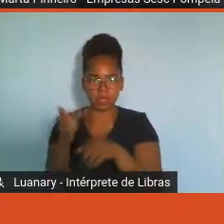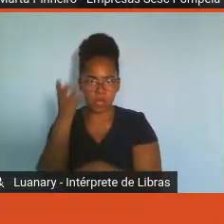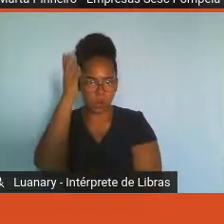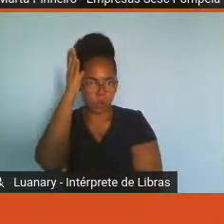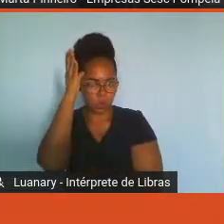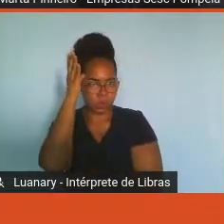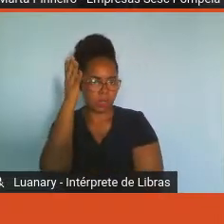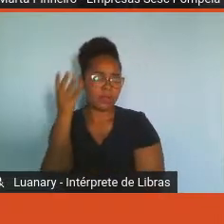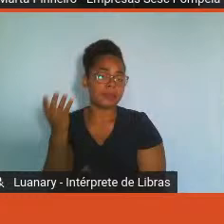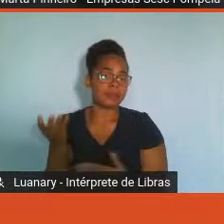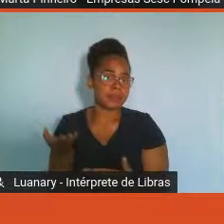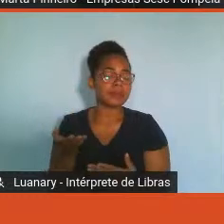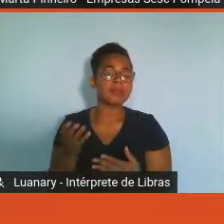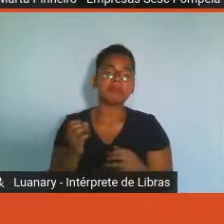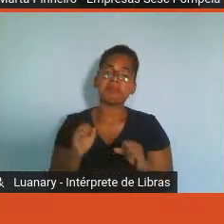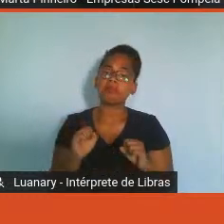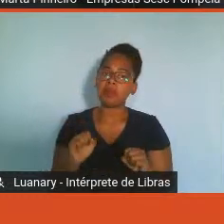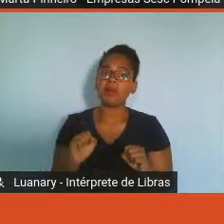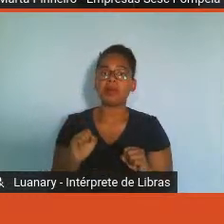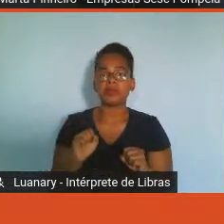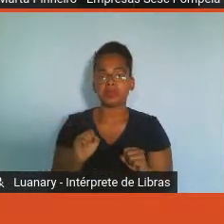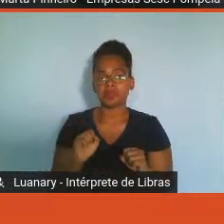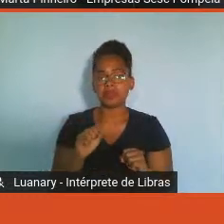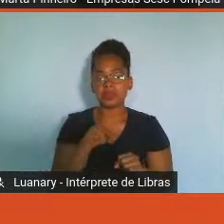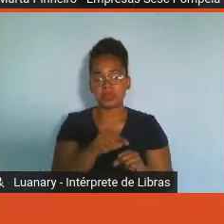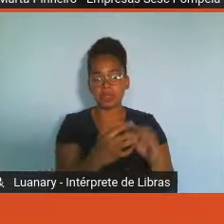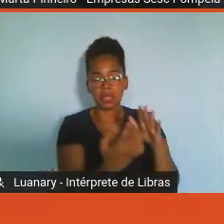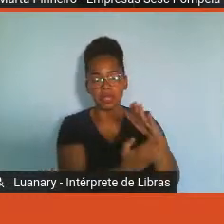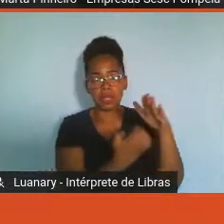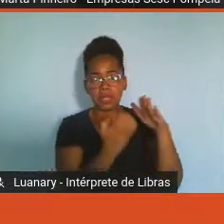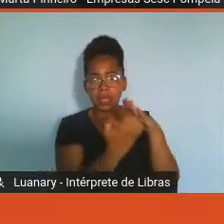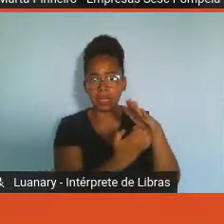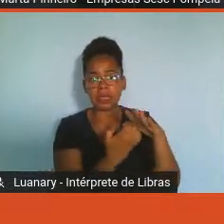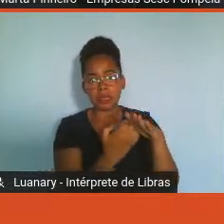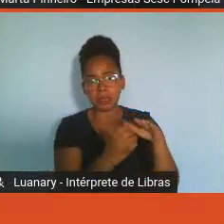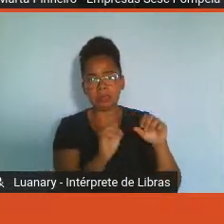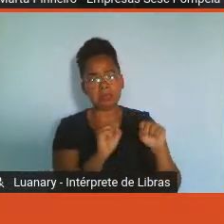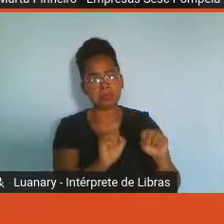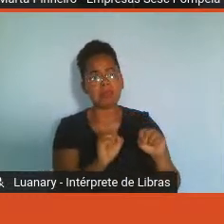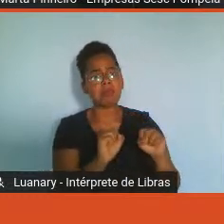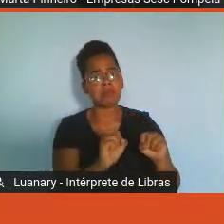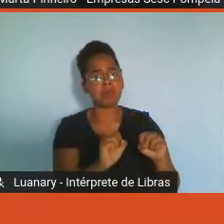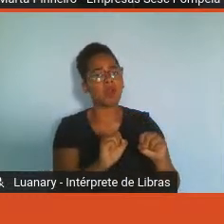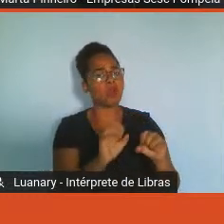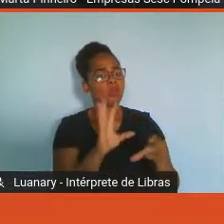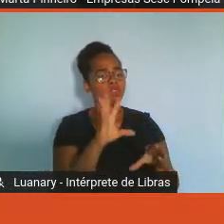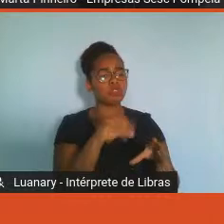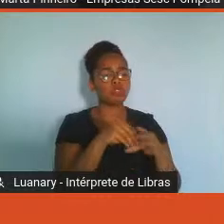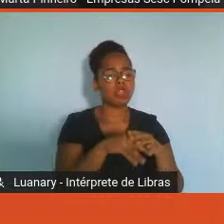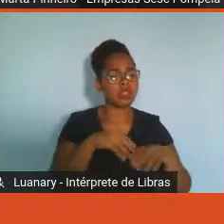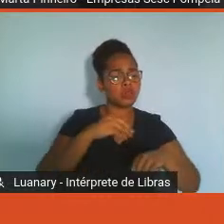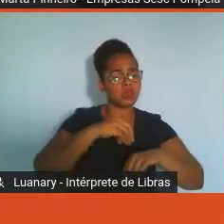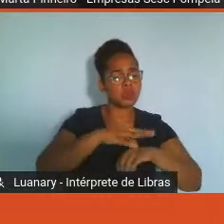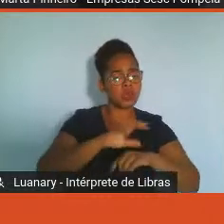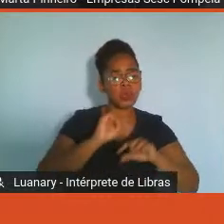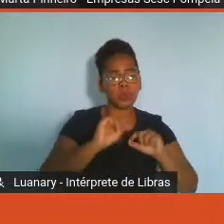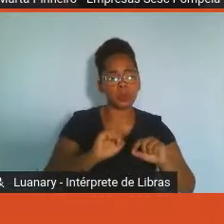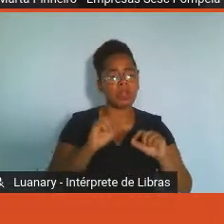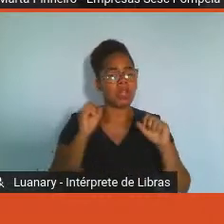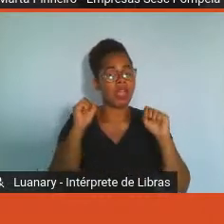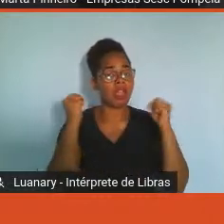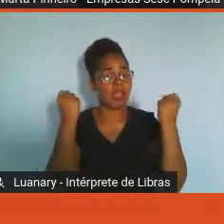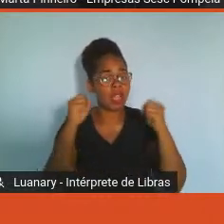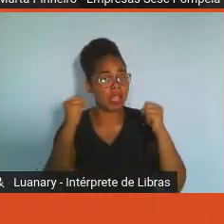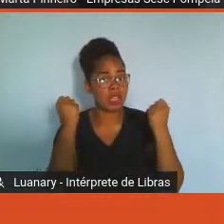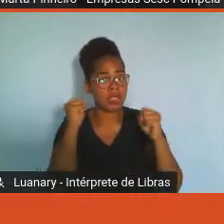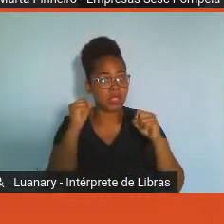pode, dentro das empresas, você pode executar também coisas voltadas para ginástica laboral, esses exercícios